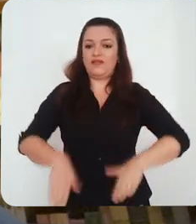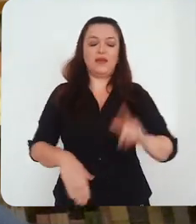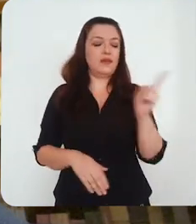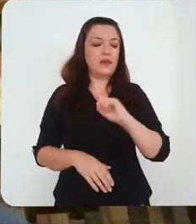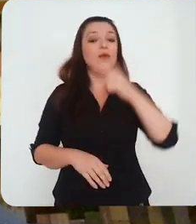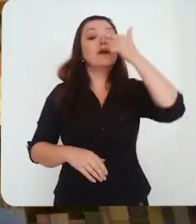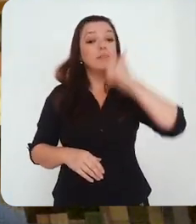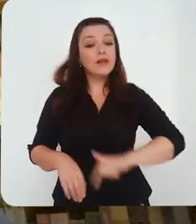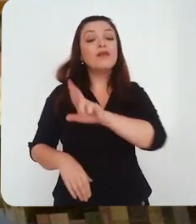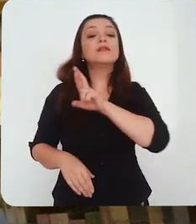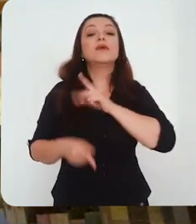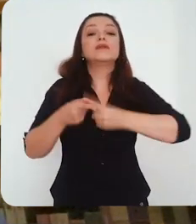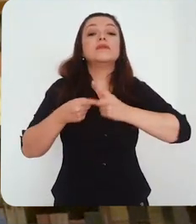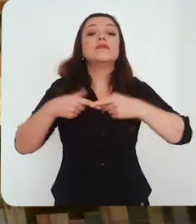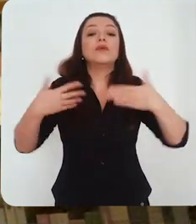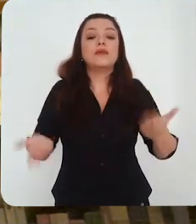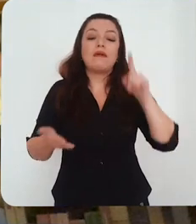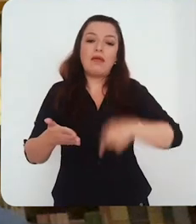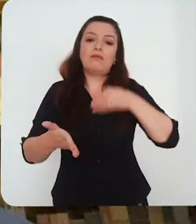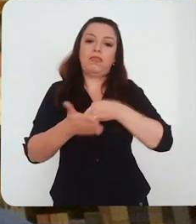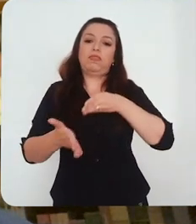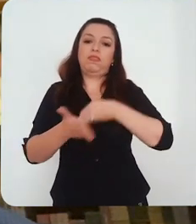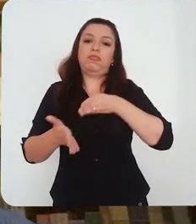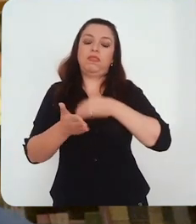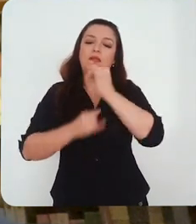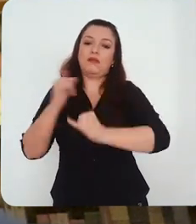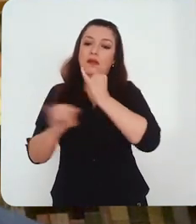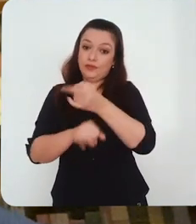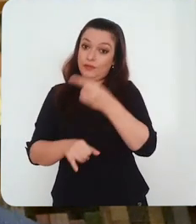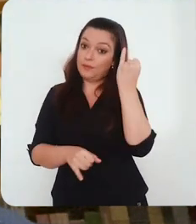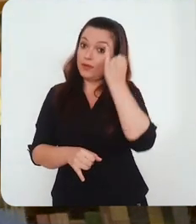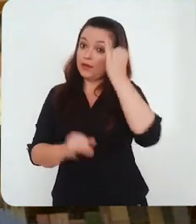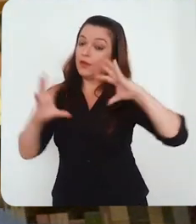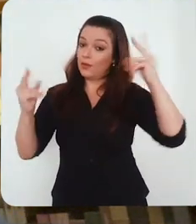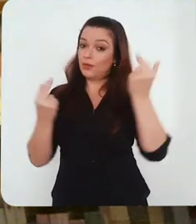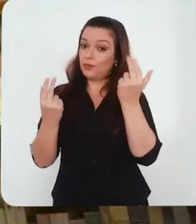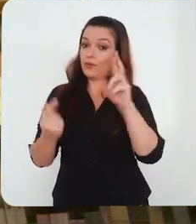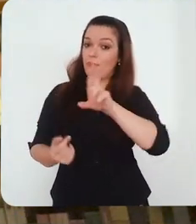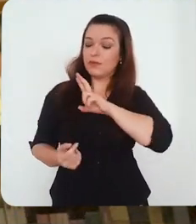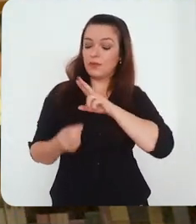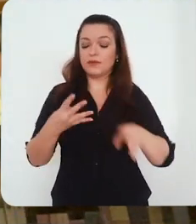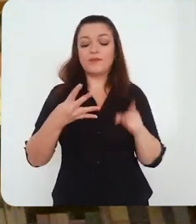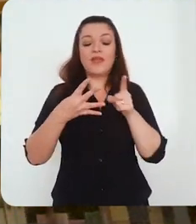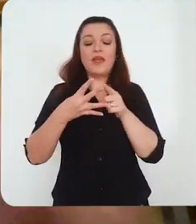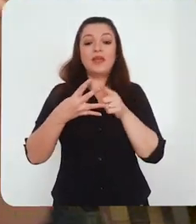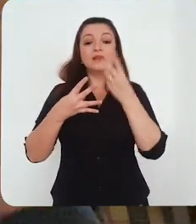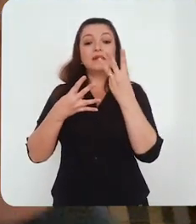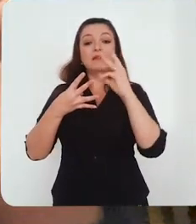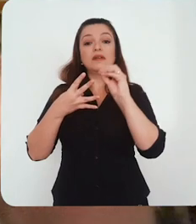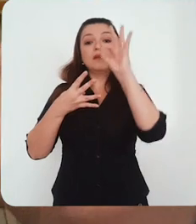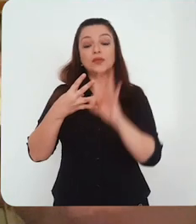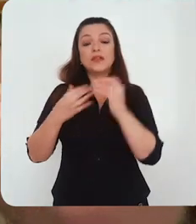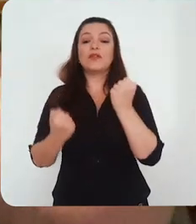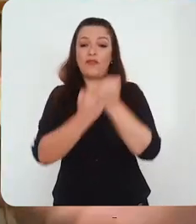das atividades. E o argumento da falta de inclusão digital, de novo, apareceu de modo importante, mostrando como esse argumento, de fato, é relevante. Um outro